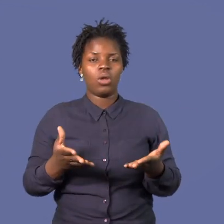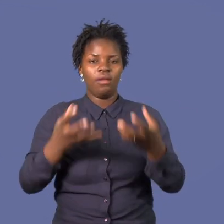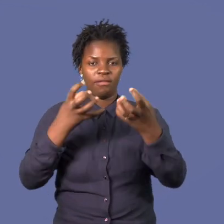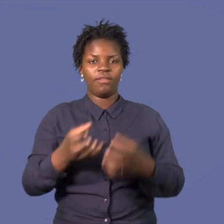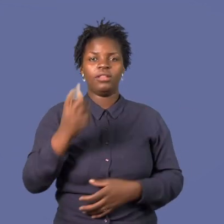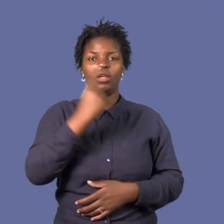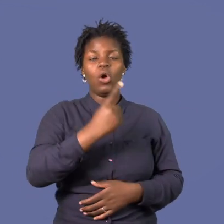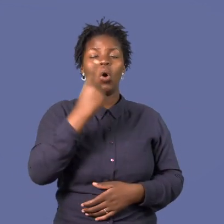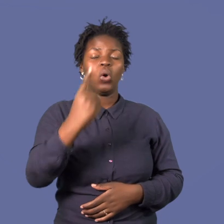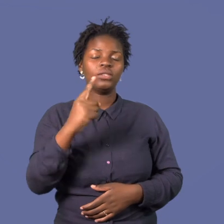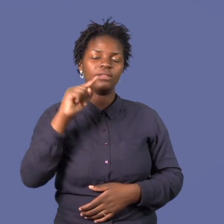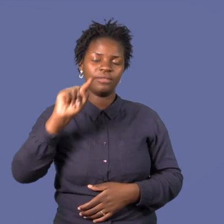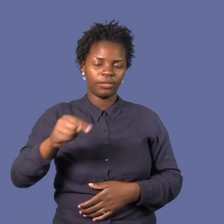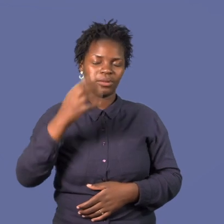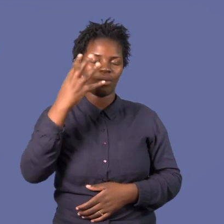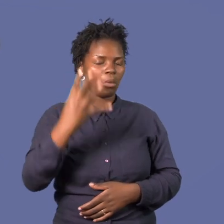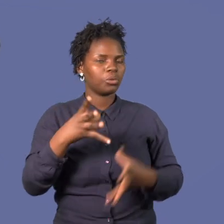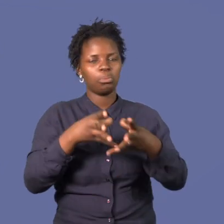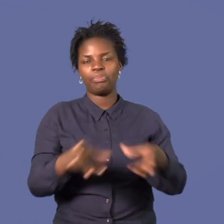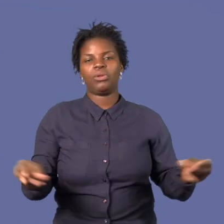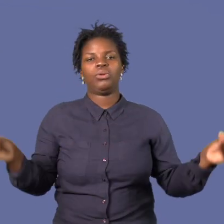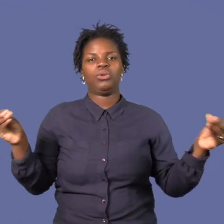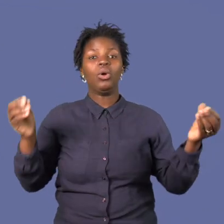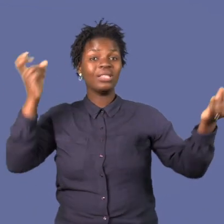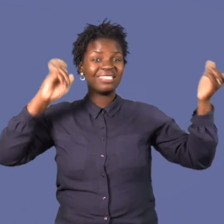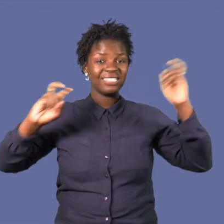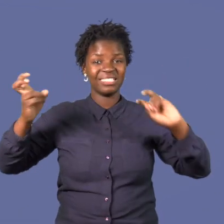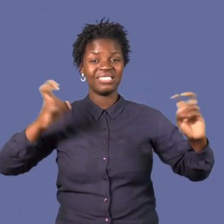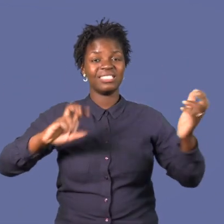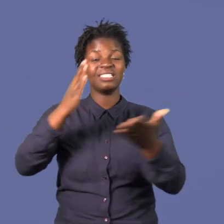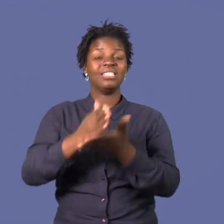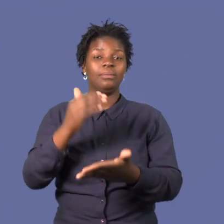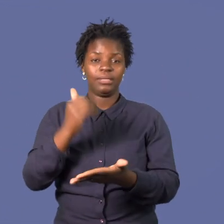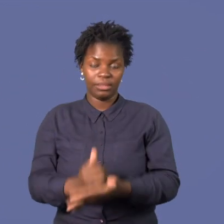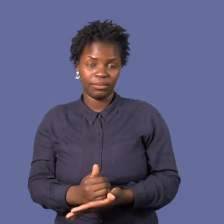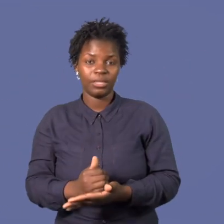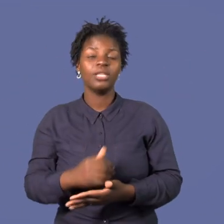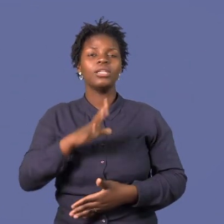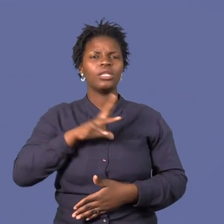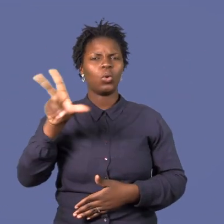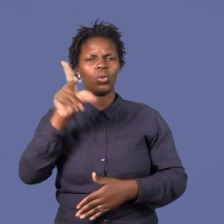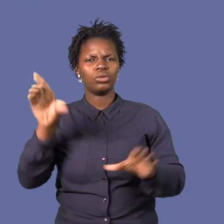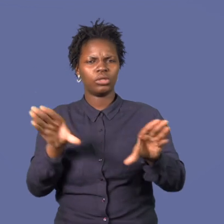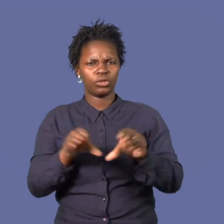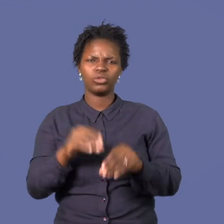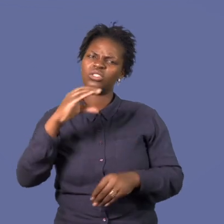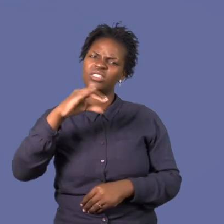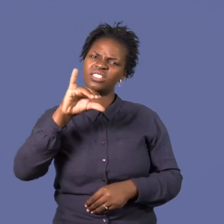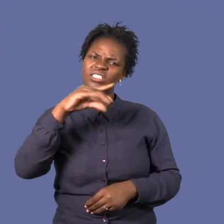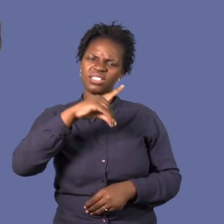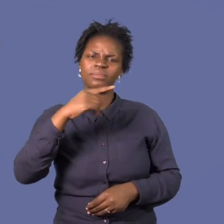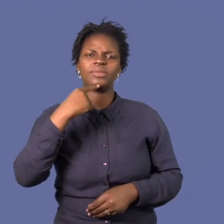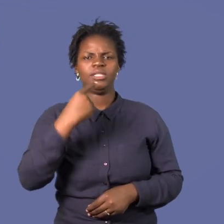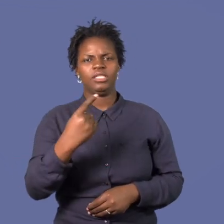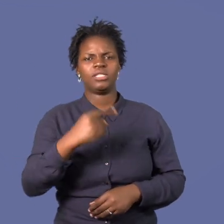perdido, o governo moçambicano poderia ter financiado 69,4% da despesa pública no